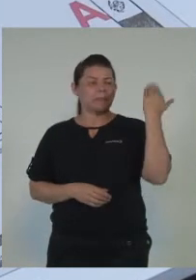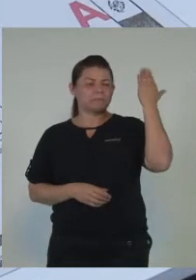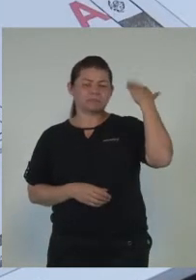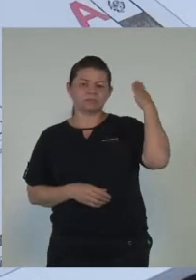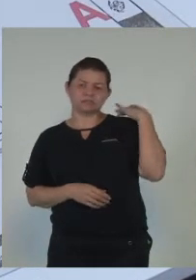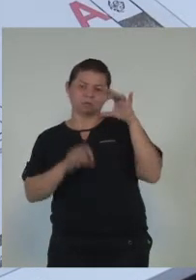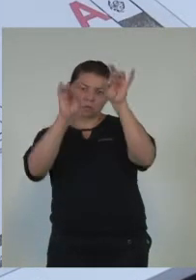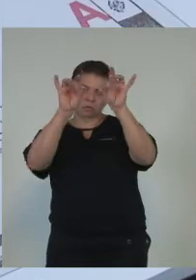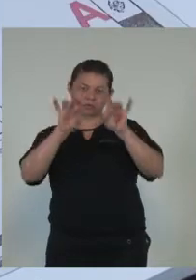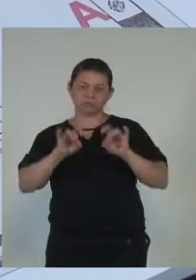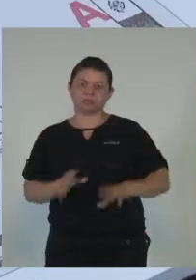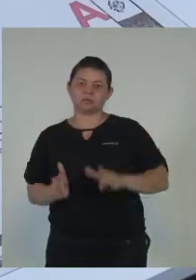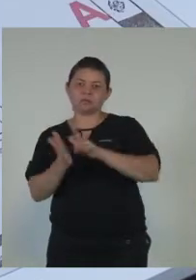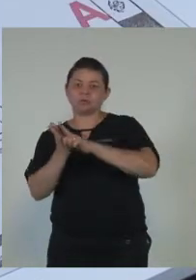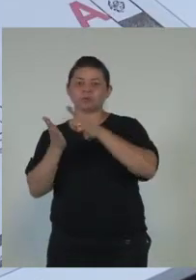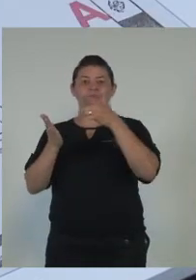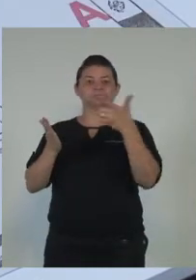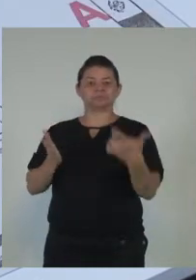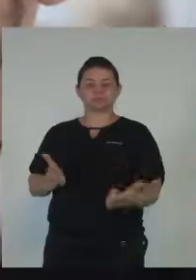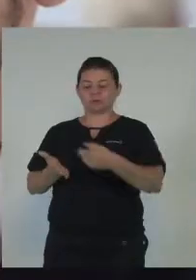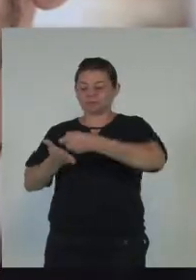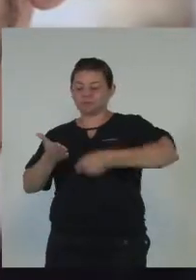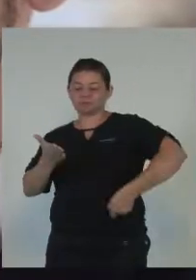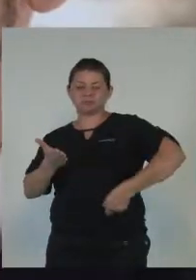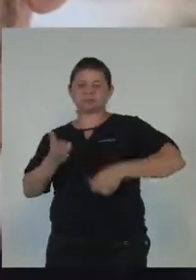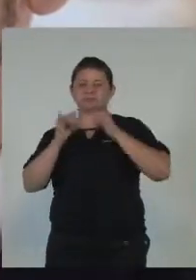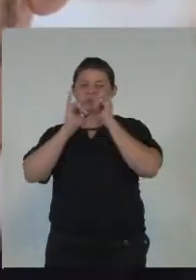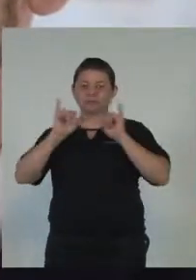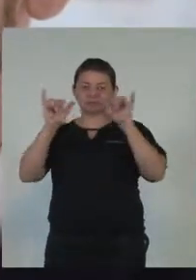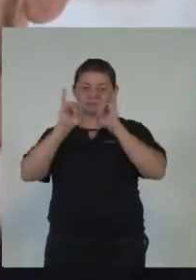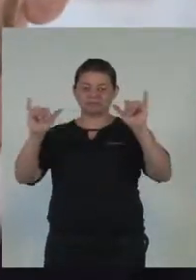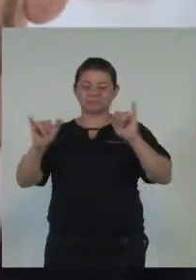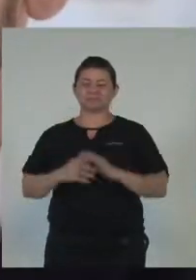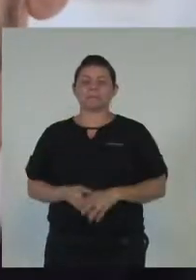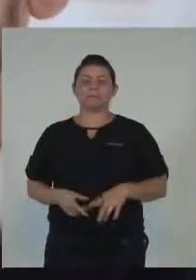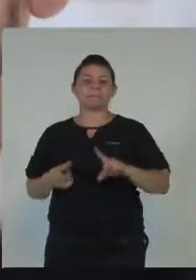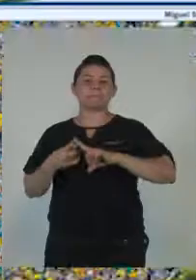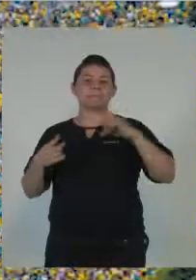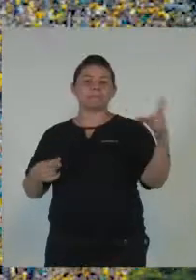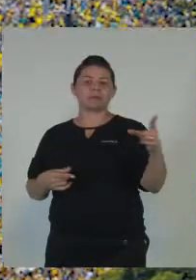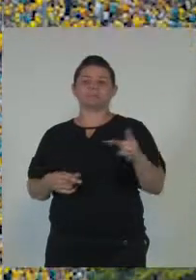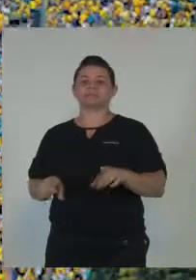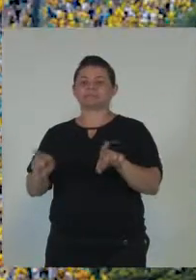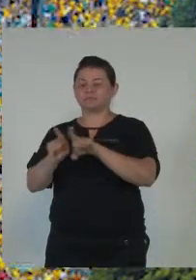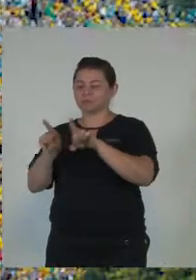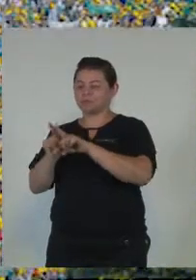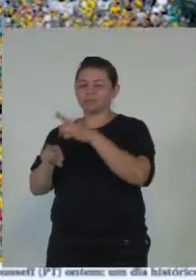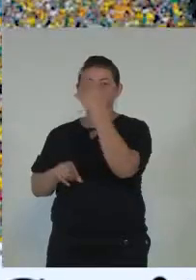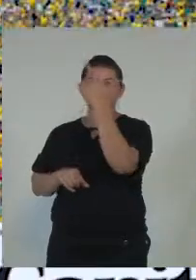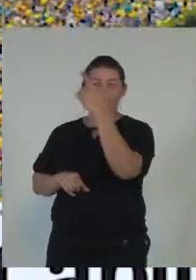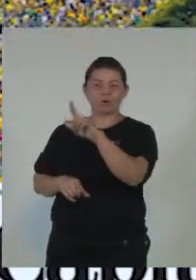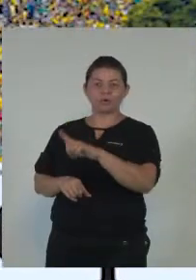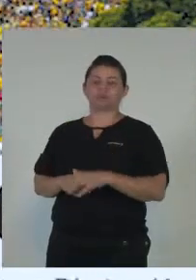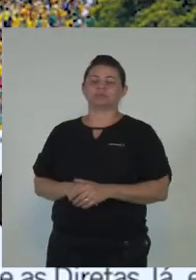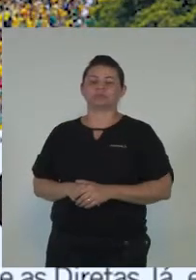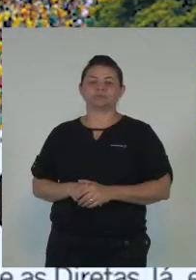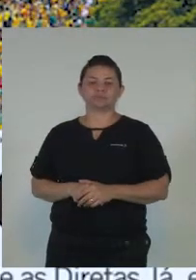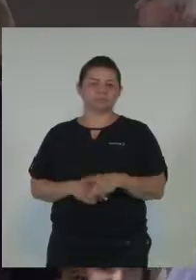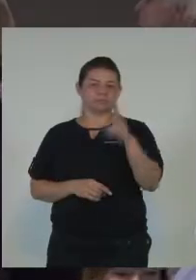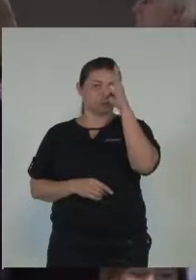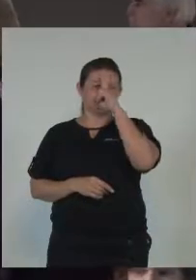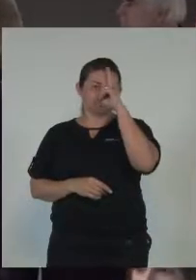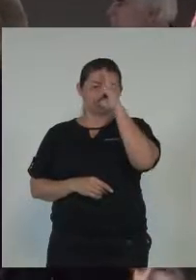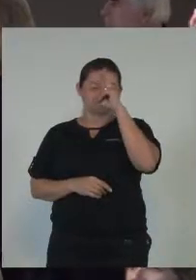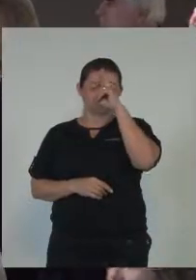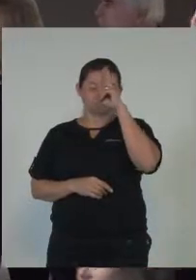especiais, como essa aí da Copa. O Ricardo não ficou sozinho na difícil tarefa de escolher o material para o livro